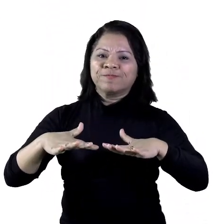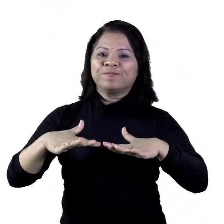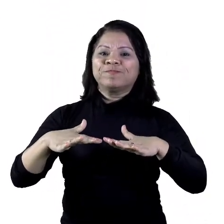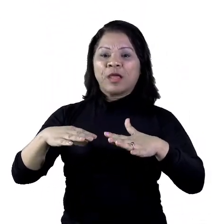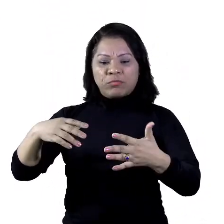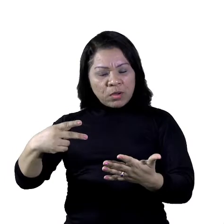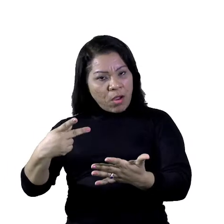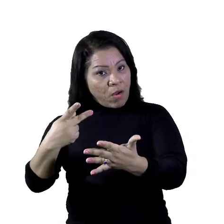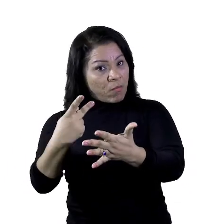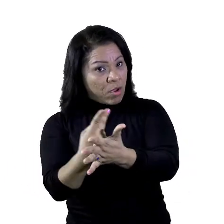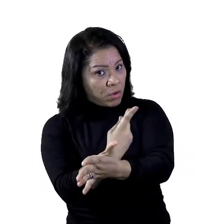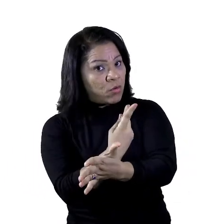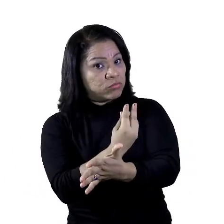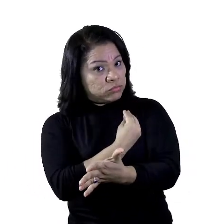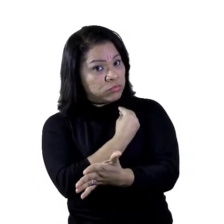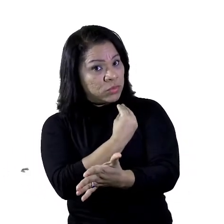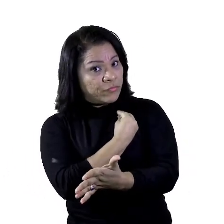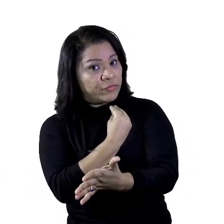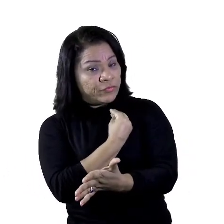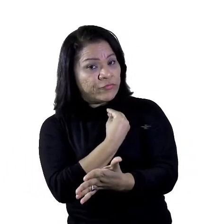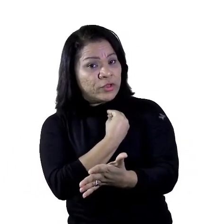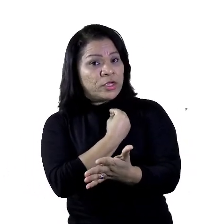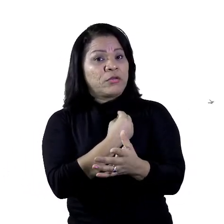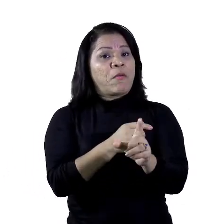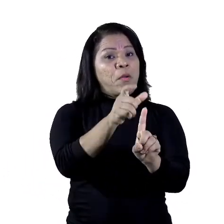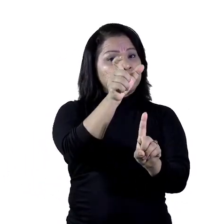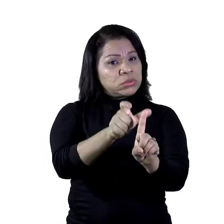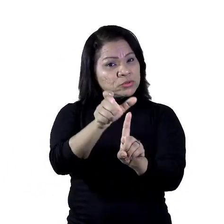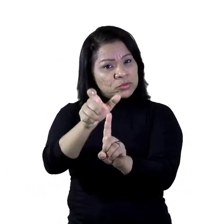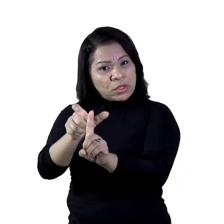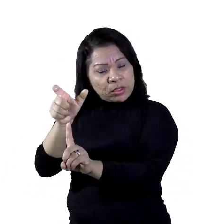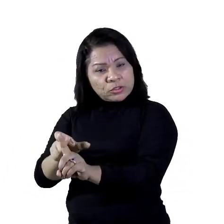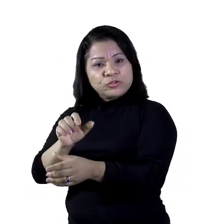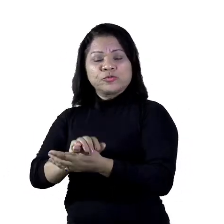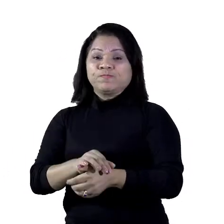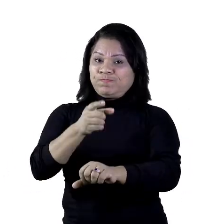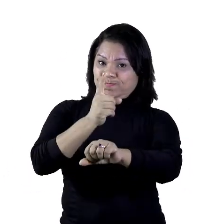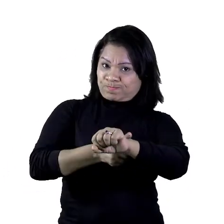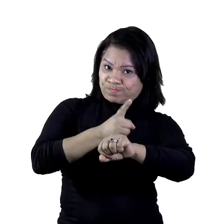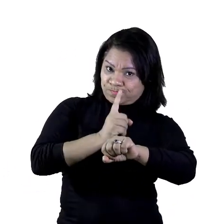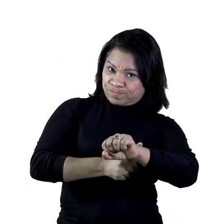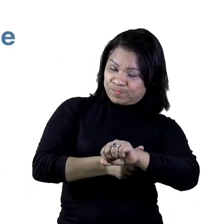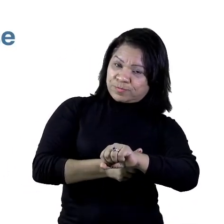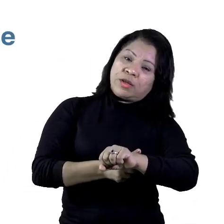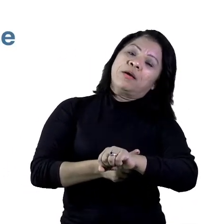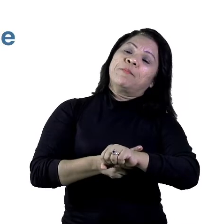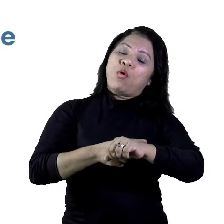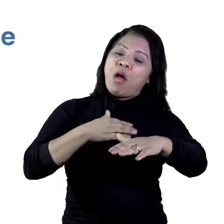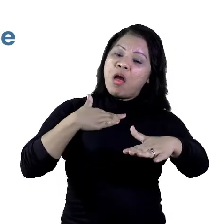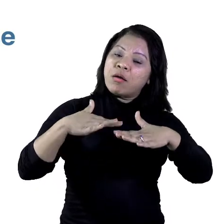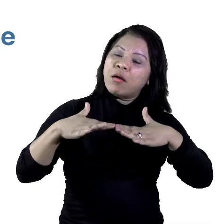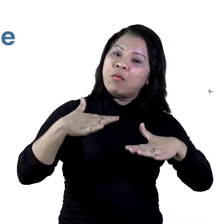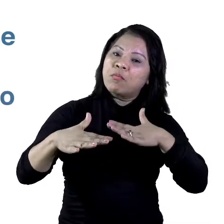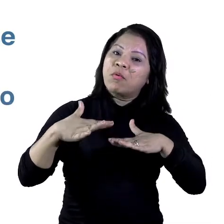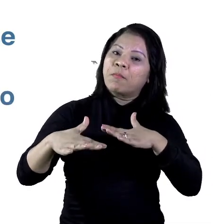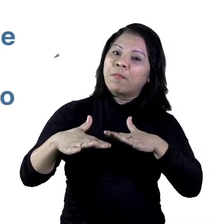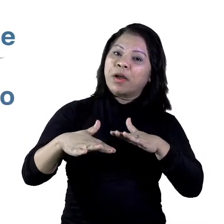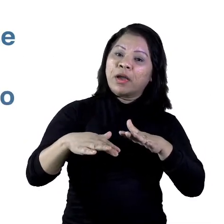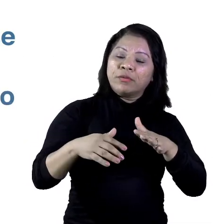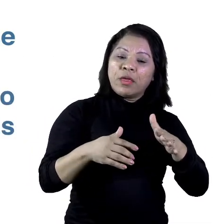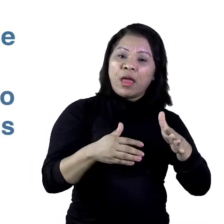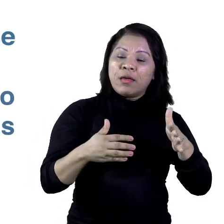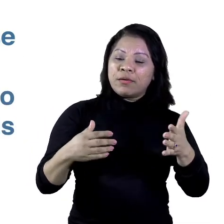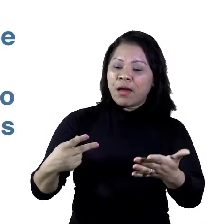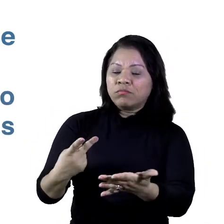acontecimentos vividos pelas personagens, tempo, que é o momento em que decorre a ação,